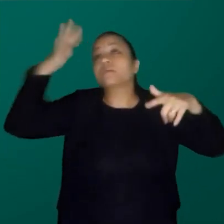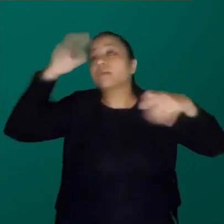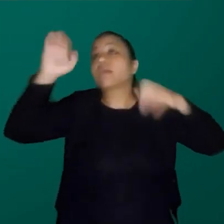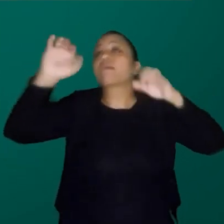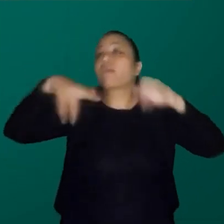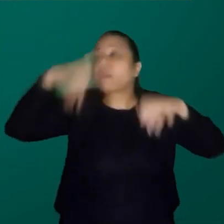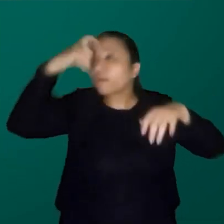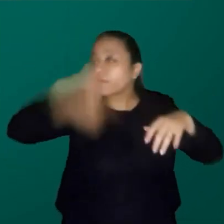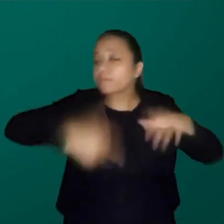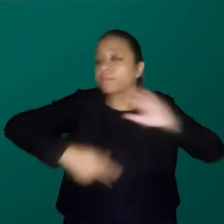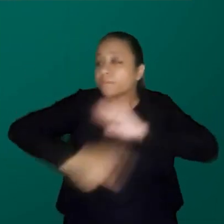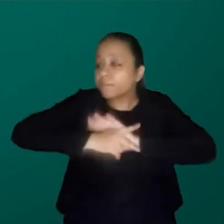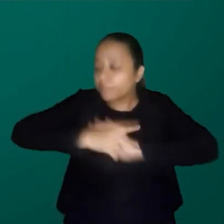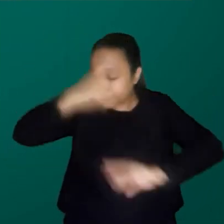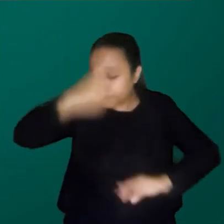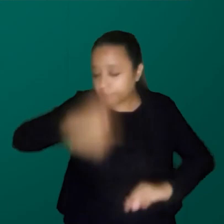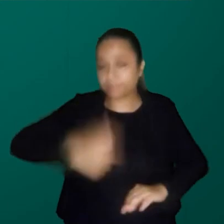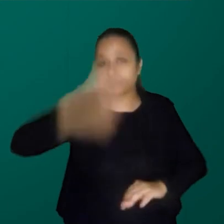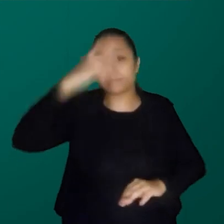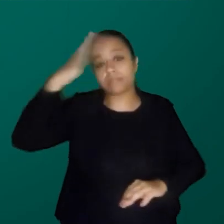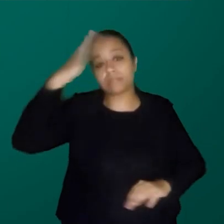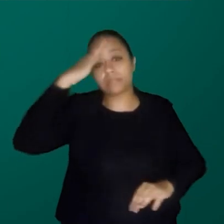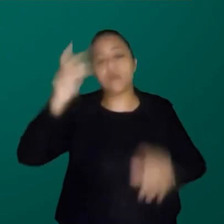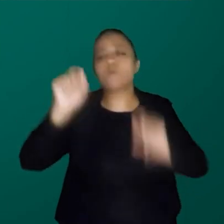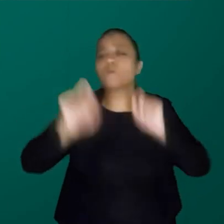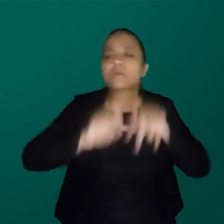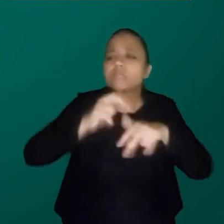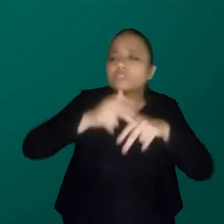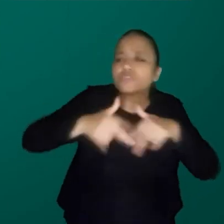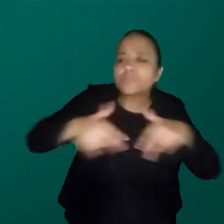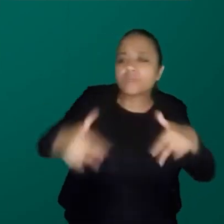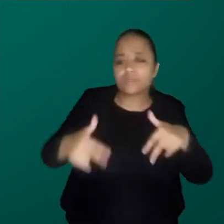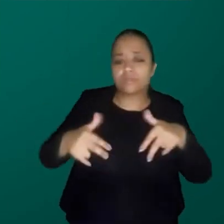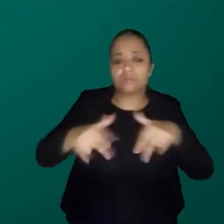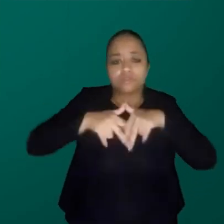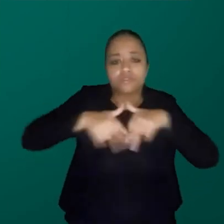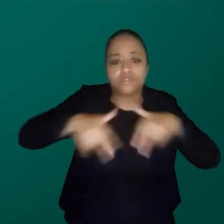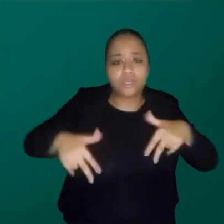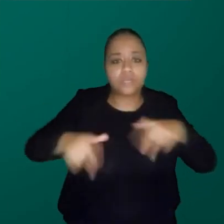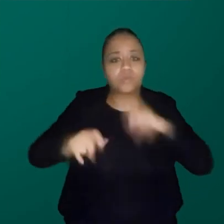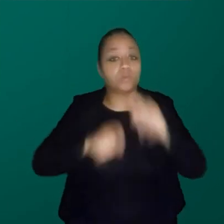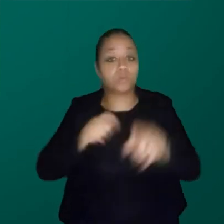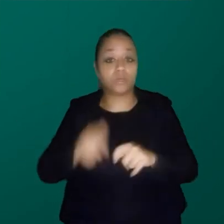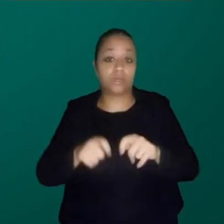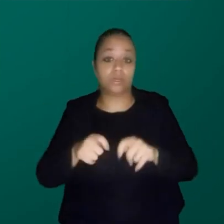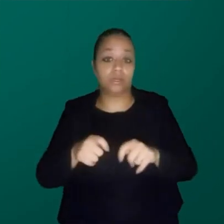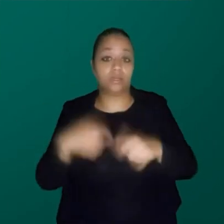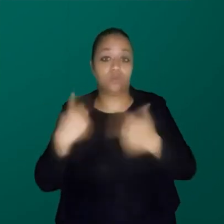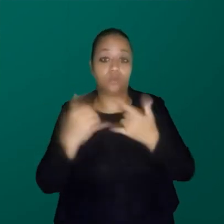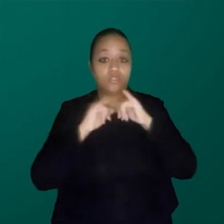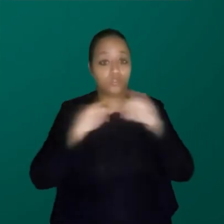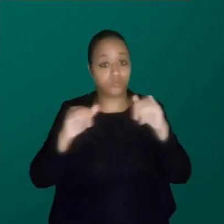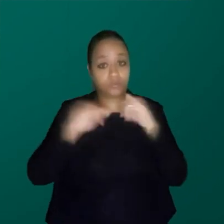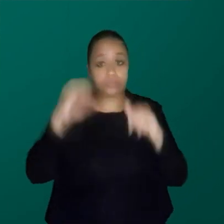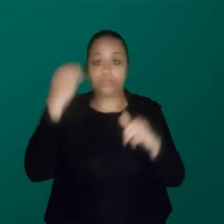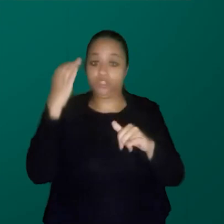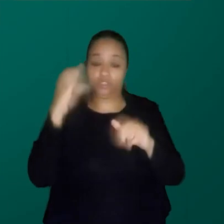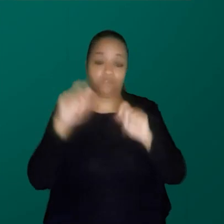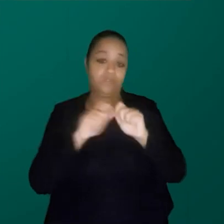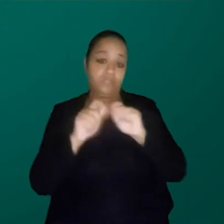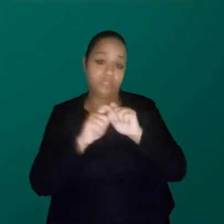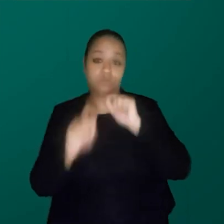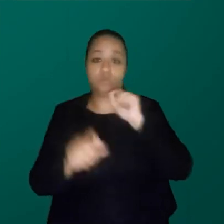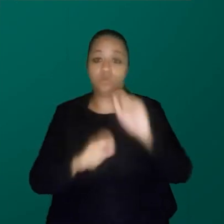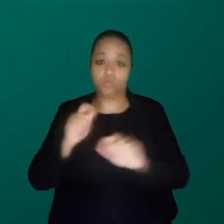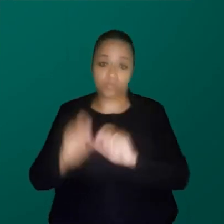trazer um pouco disso assim, da gente pensar o que é gênero nisso tudo. E o que a gente faz enquanto divulgadores científicos e divulgadoras